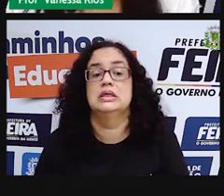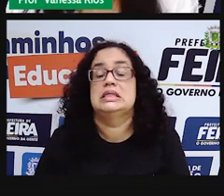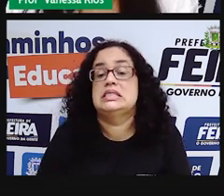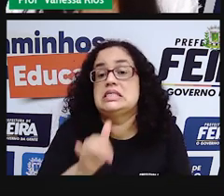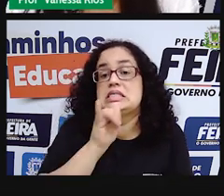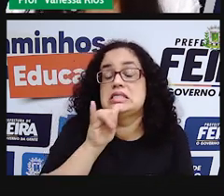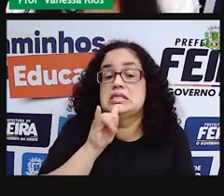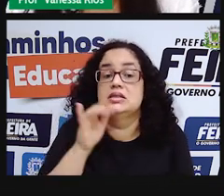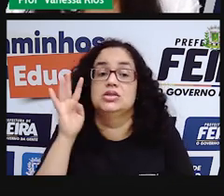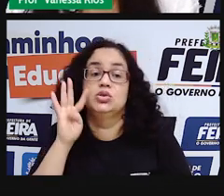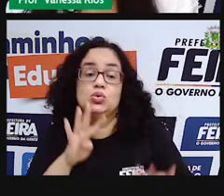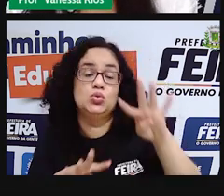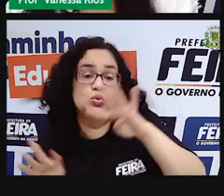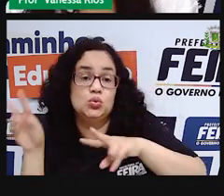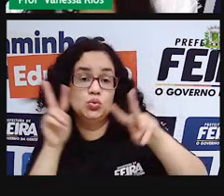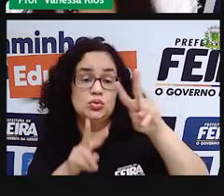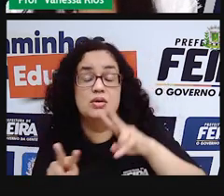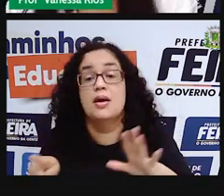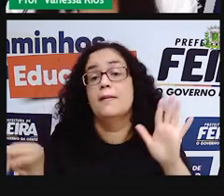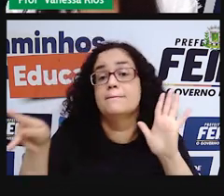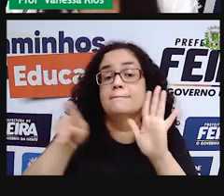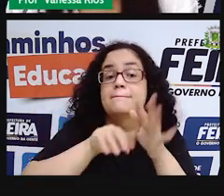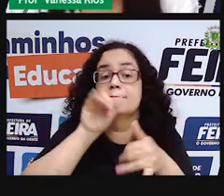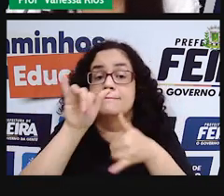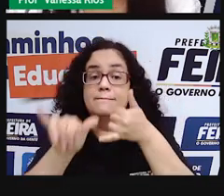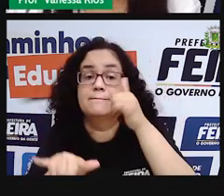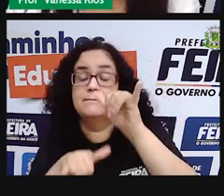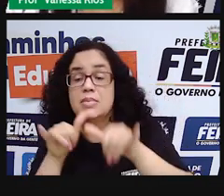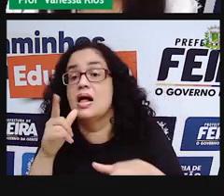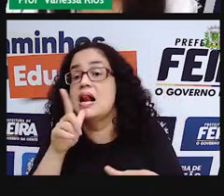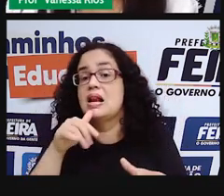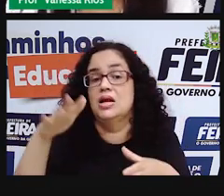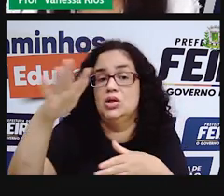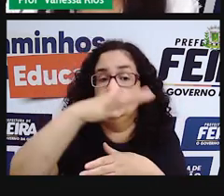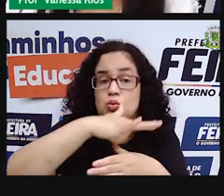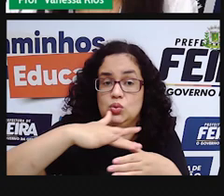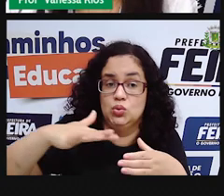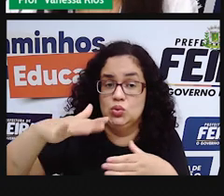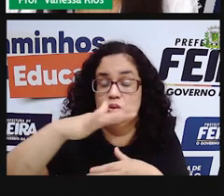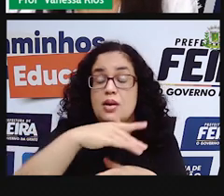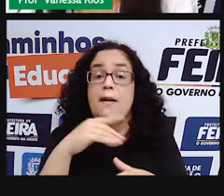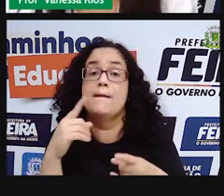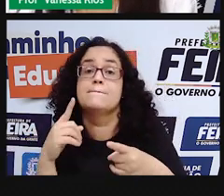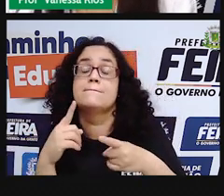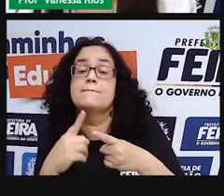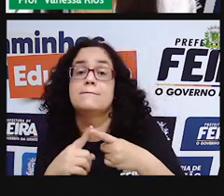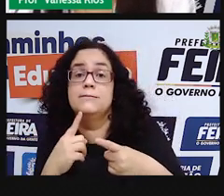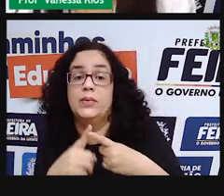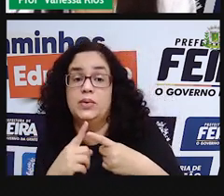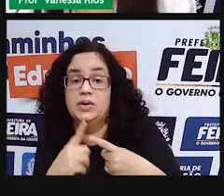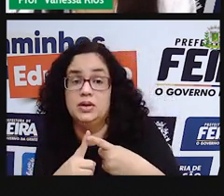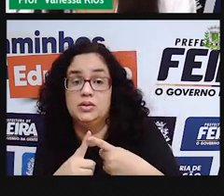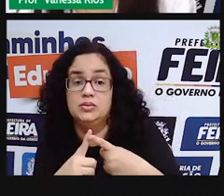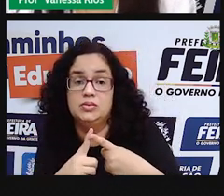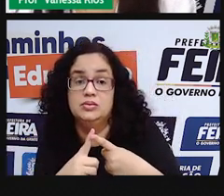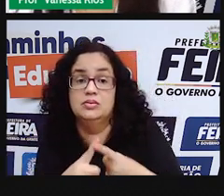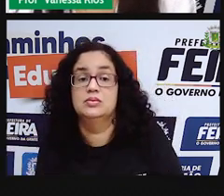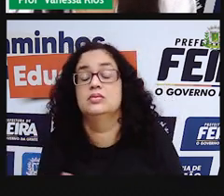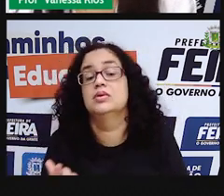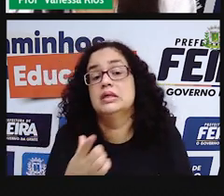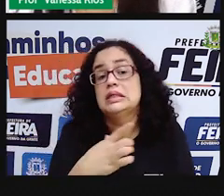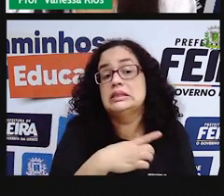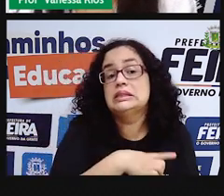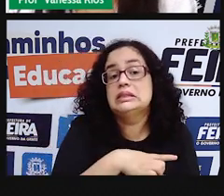analisaria justamente a propriedade da permeabilidade. Por quê? Pra que a gente realmente se